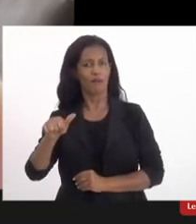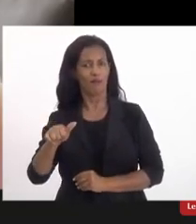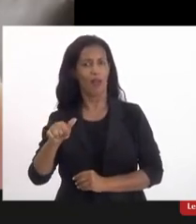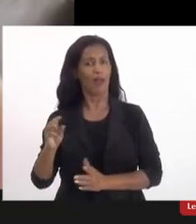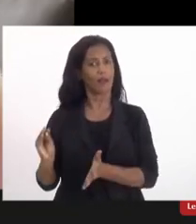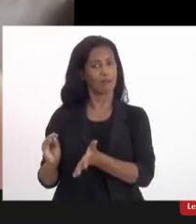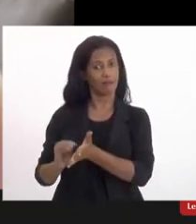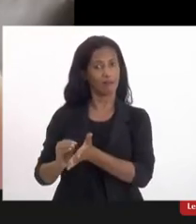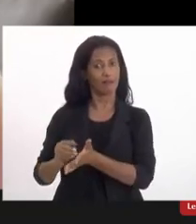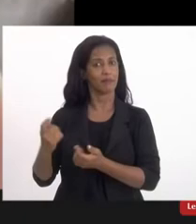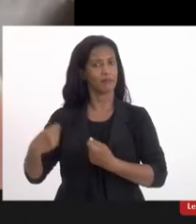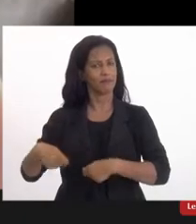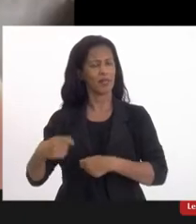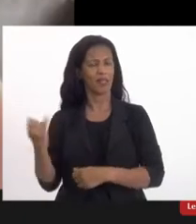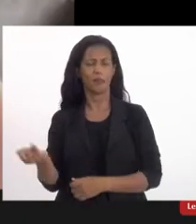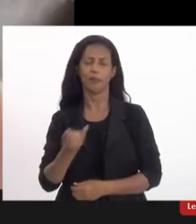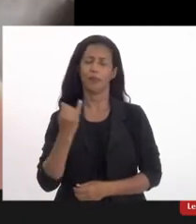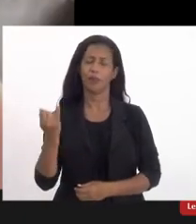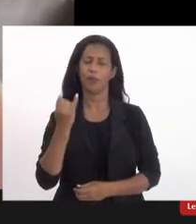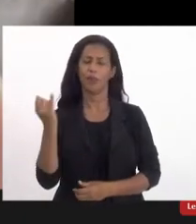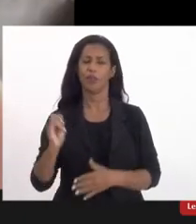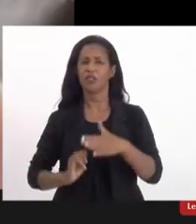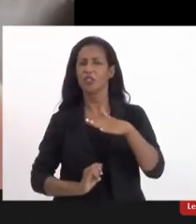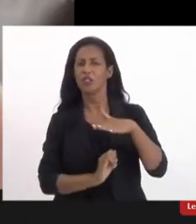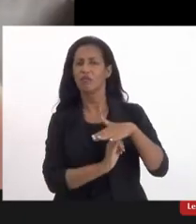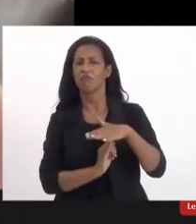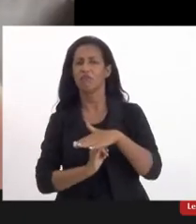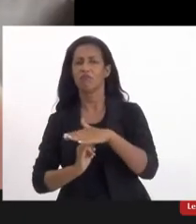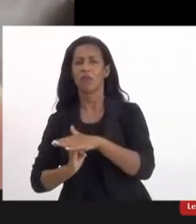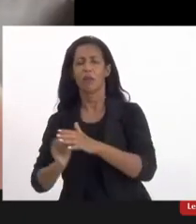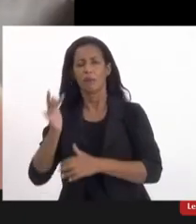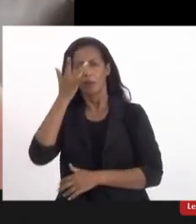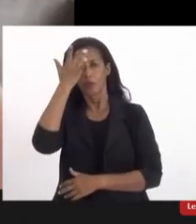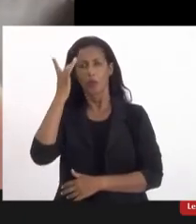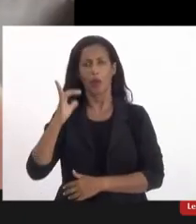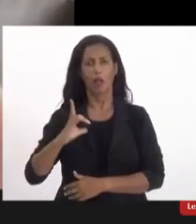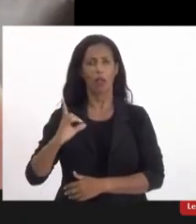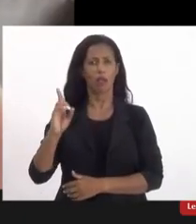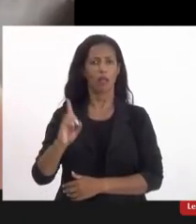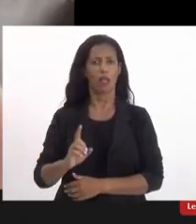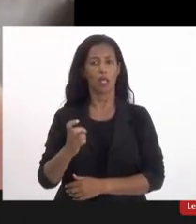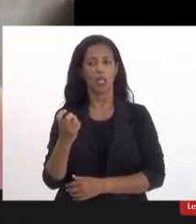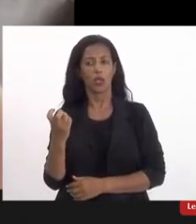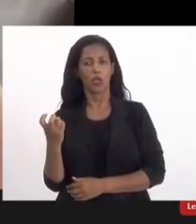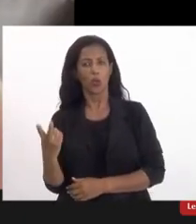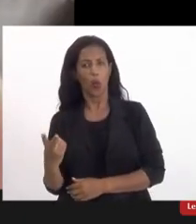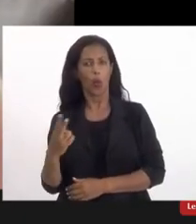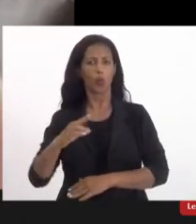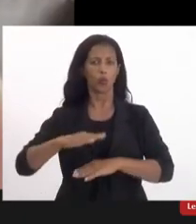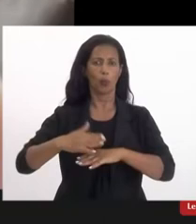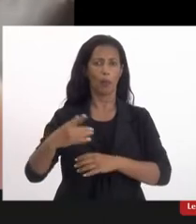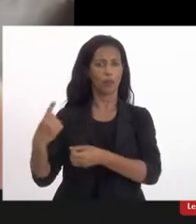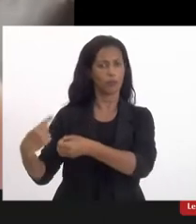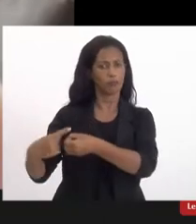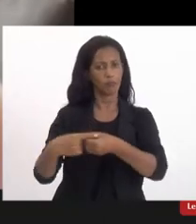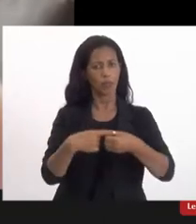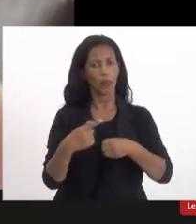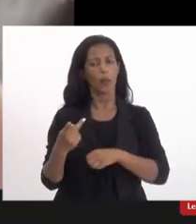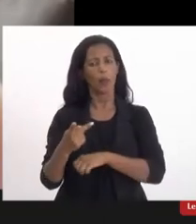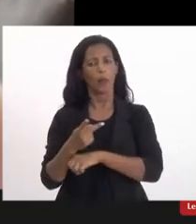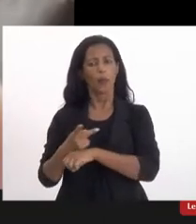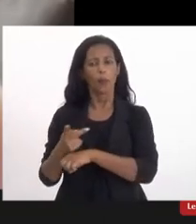vacância. É muito importante que instituições que atuem com pessoa com deficiência em dois ou mais municípios, busquem informações